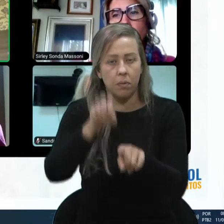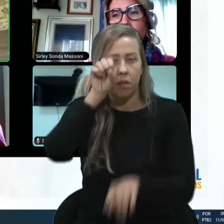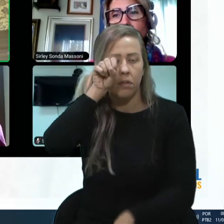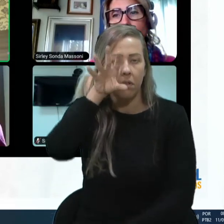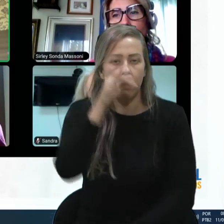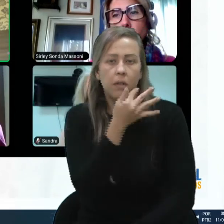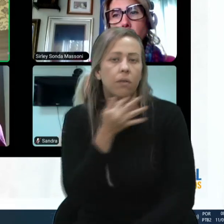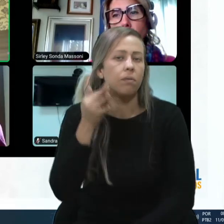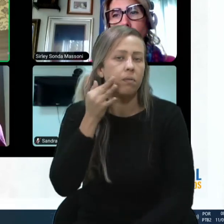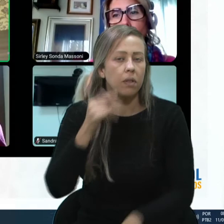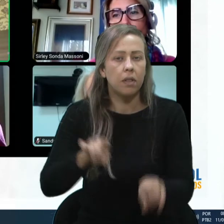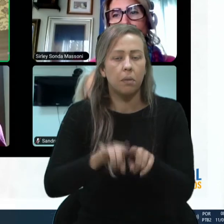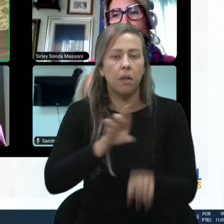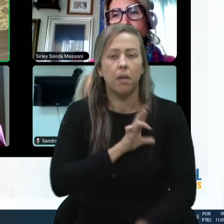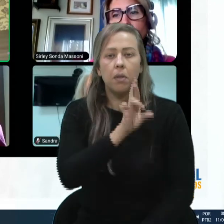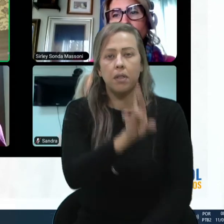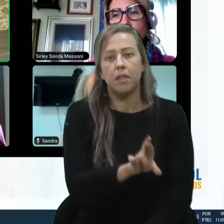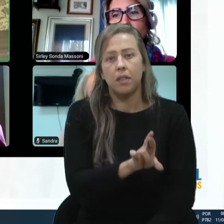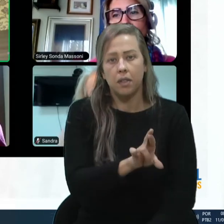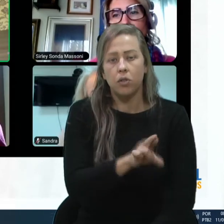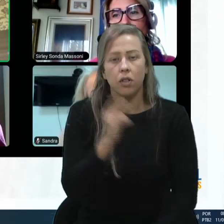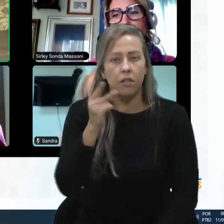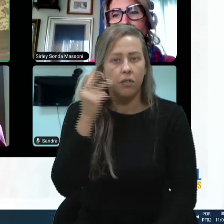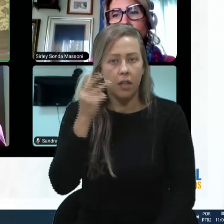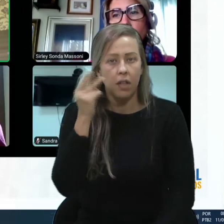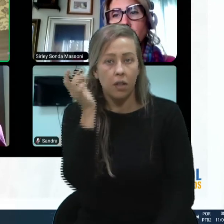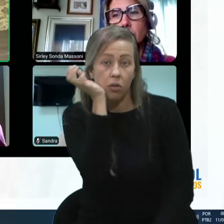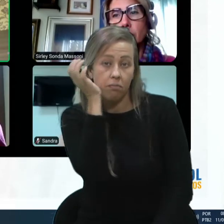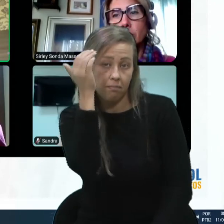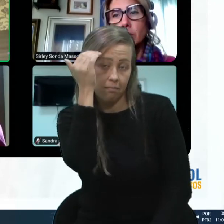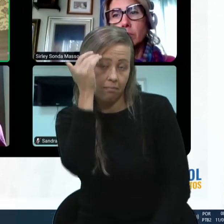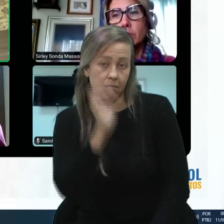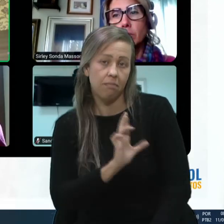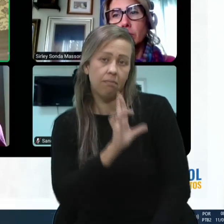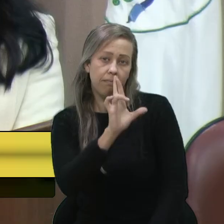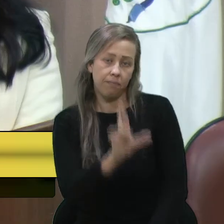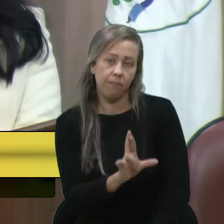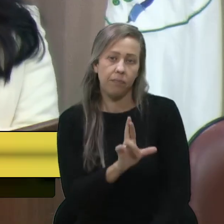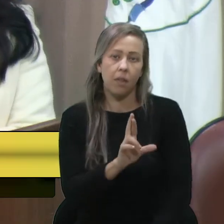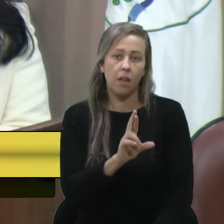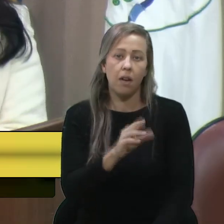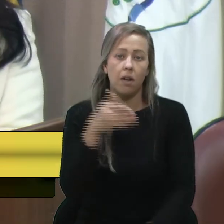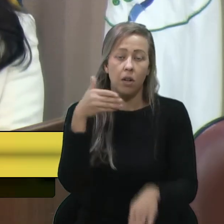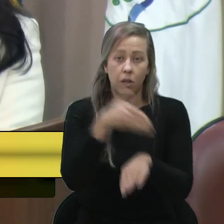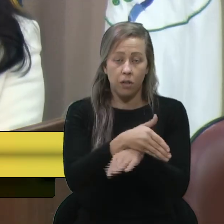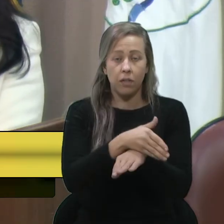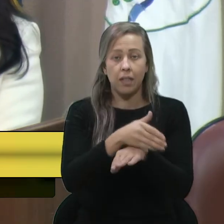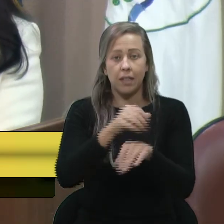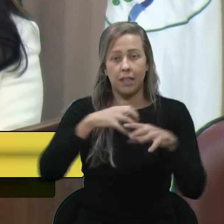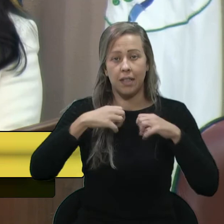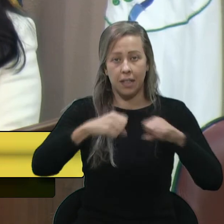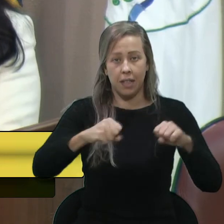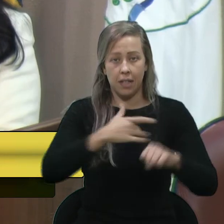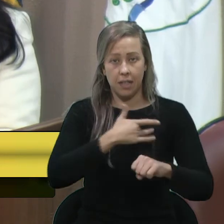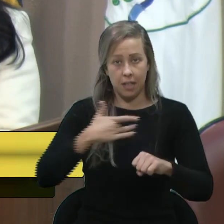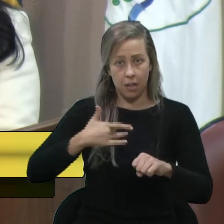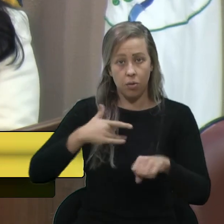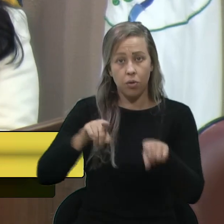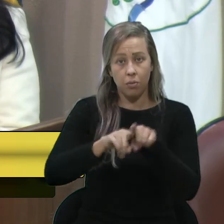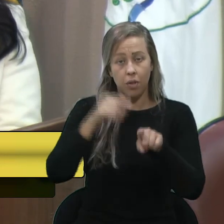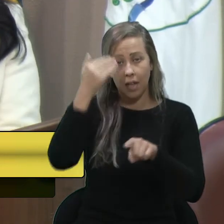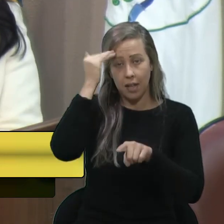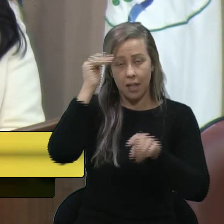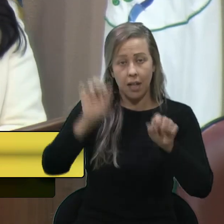a Tatiana e o Friço e também um representante do vereador Felipe Gremelmaier, que foi na Secretaria de Saúde, porque nós entendemos que esse